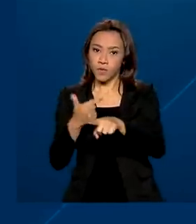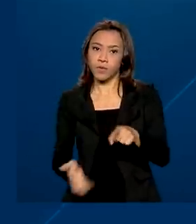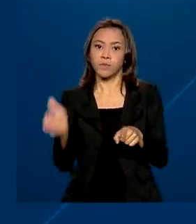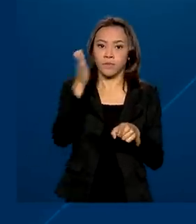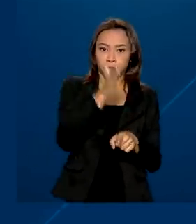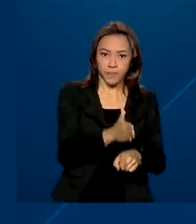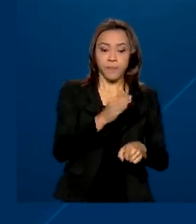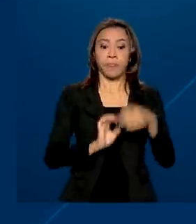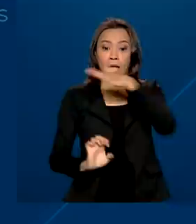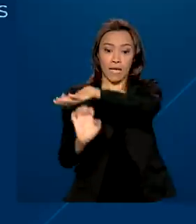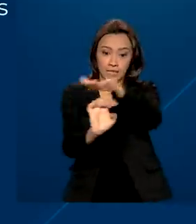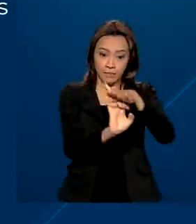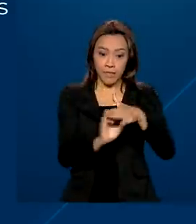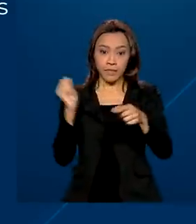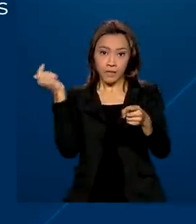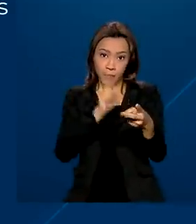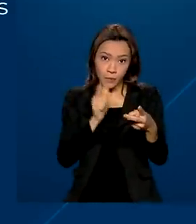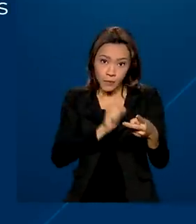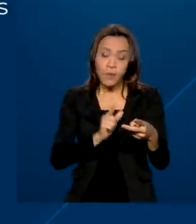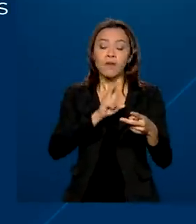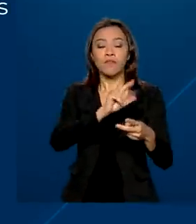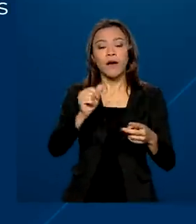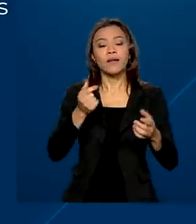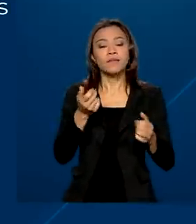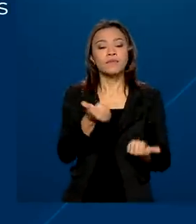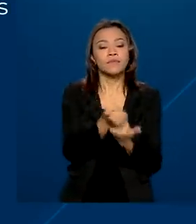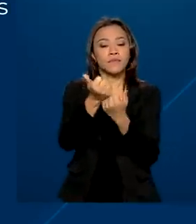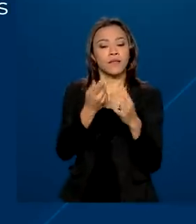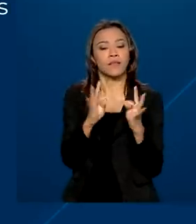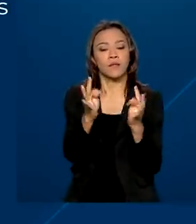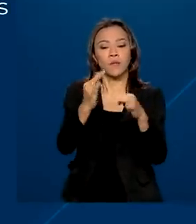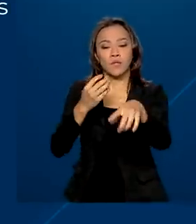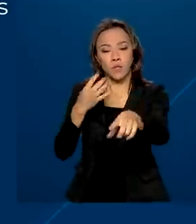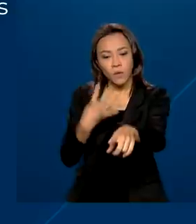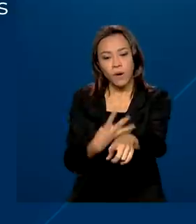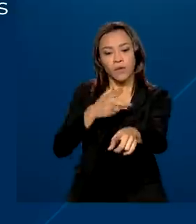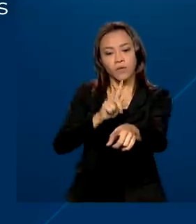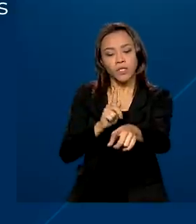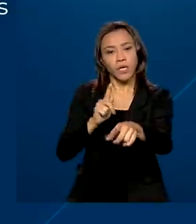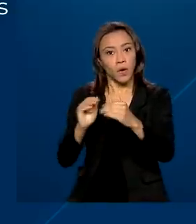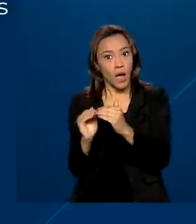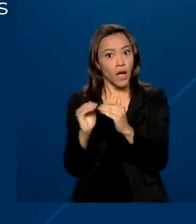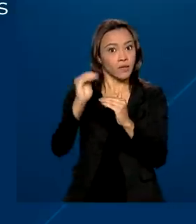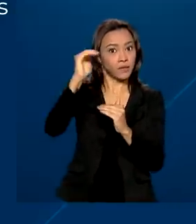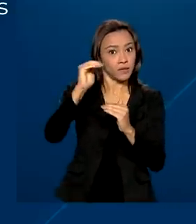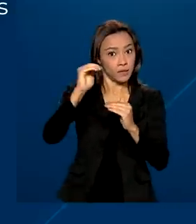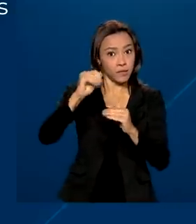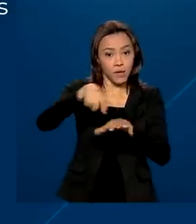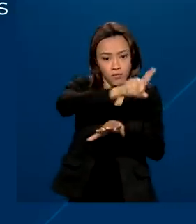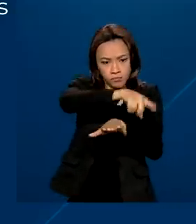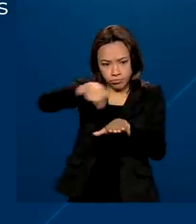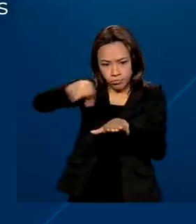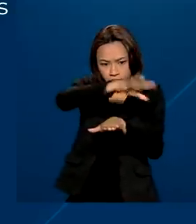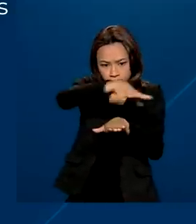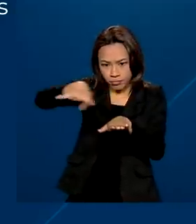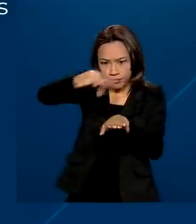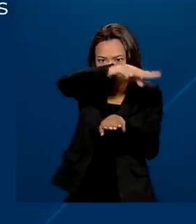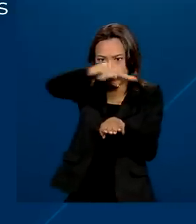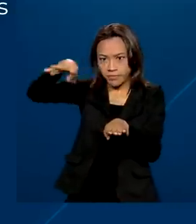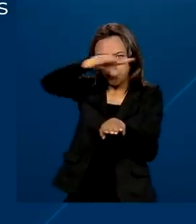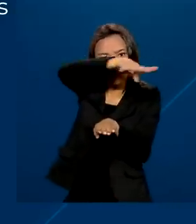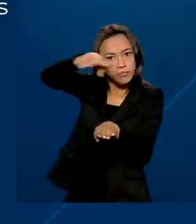empresas vencedoras também terão de atender com tecnologia 4G ou superior a áreas pouco ou não servidas,